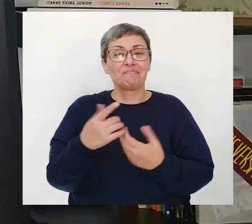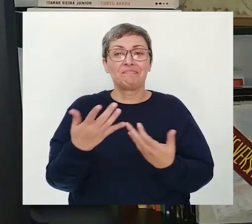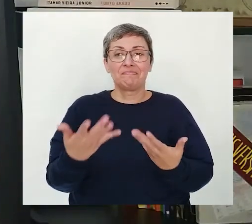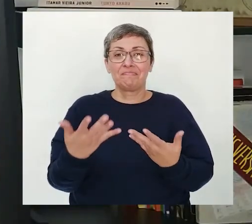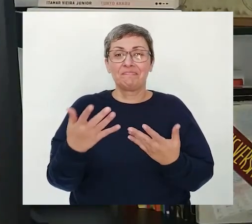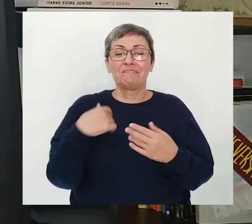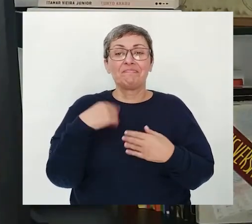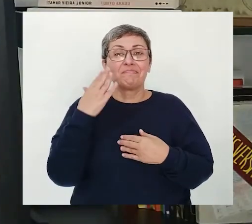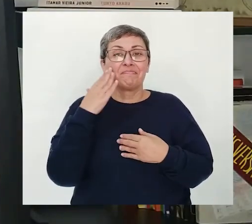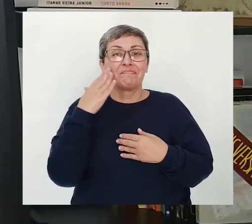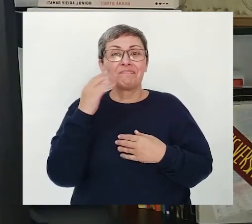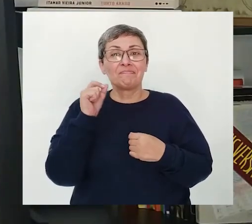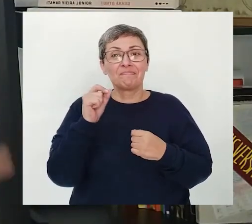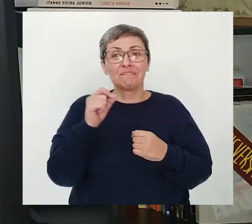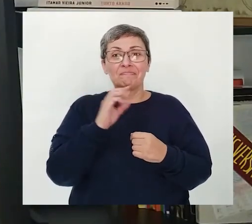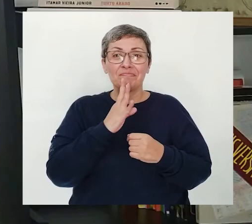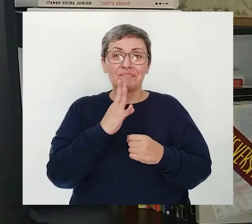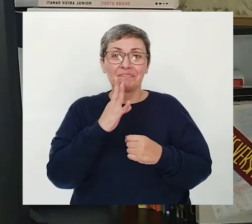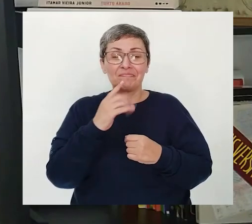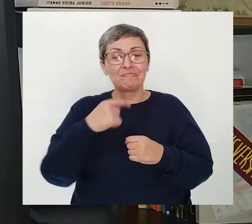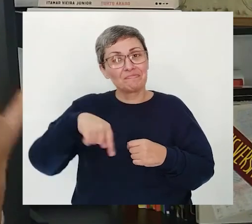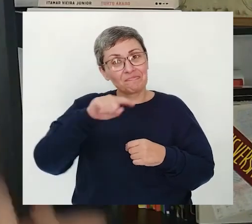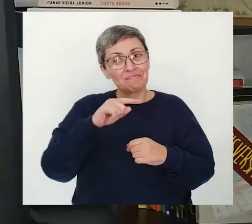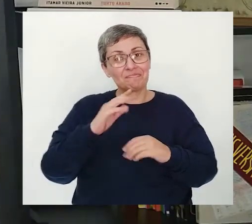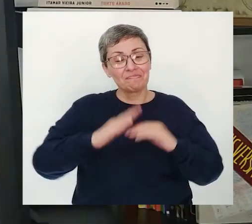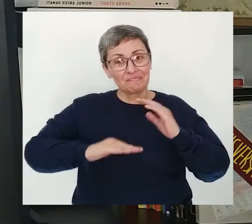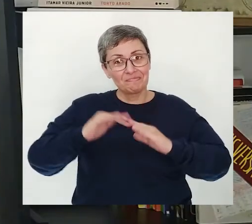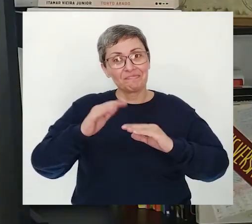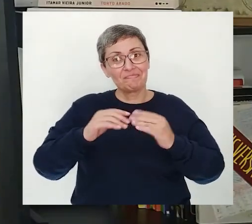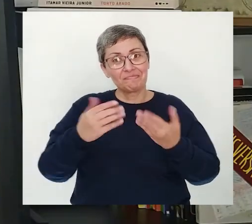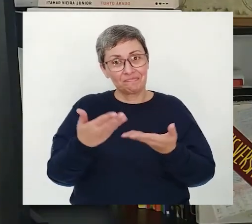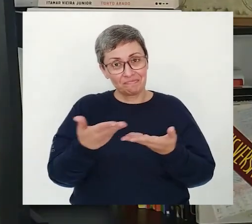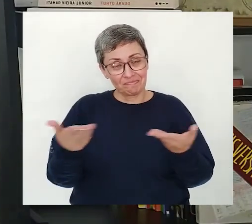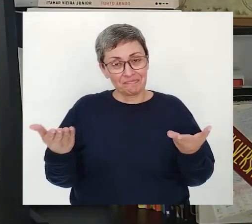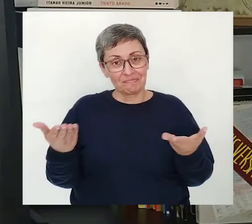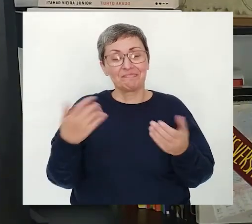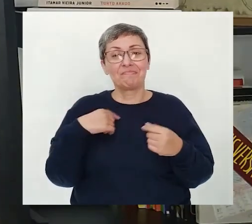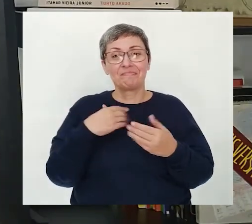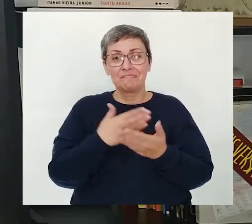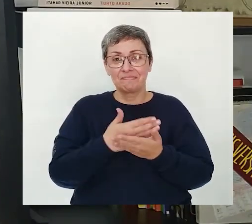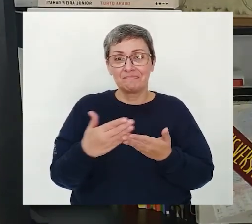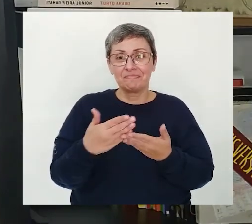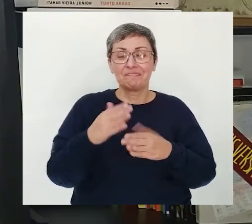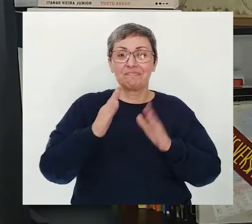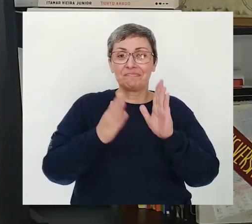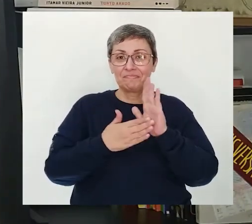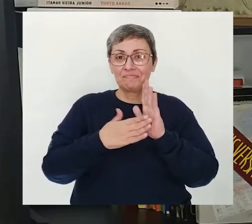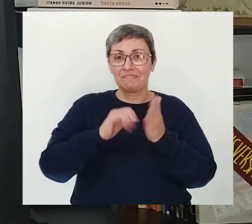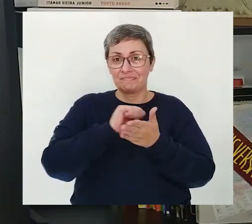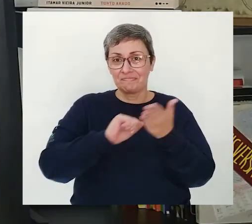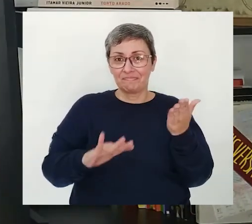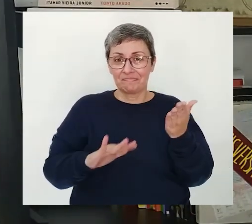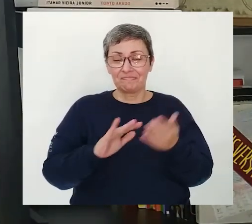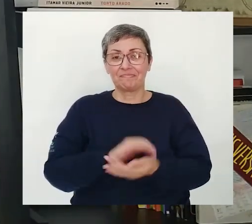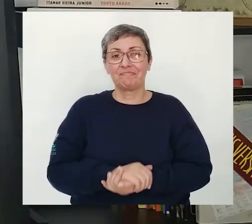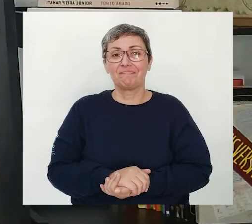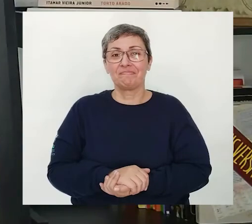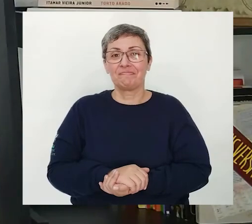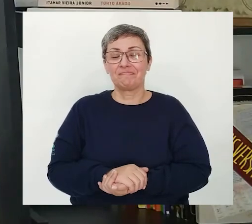Pra saber E pra conhecer As produções De vocês A partir das nossas Propostas De atividade